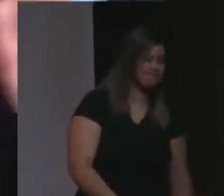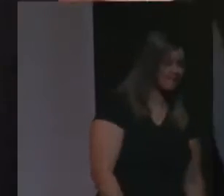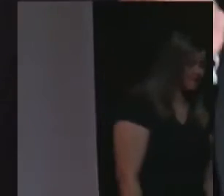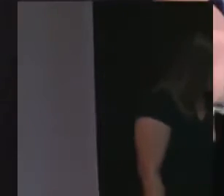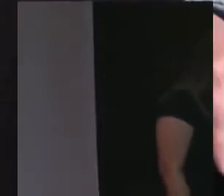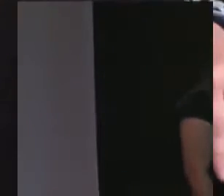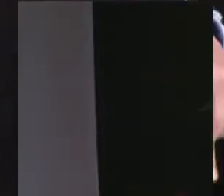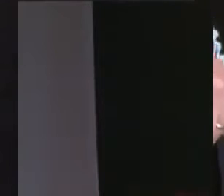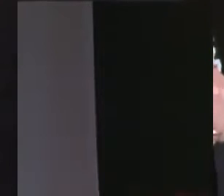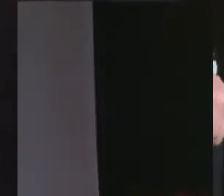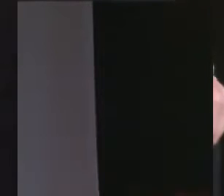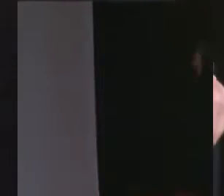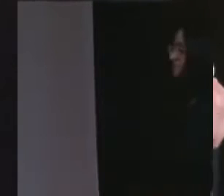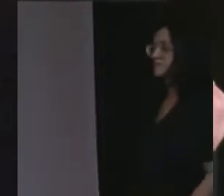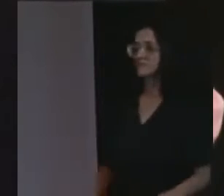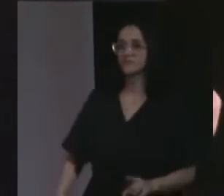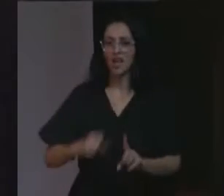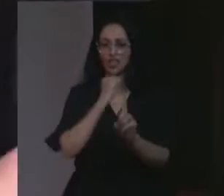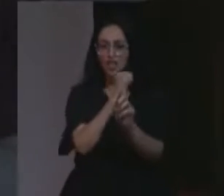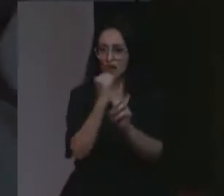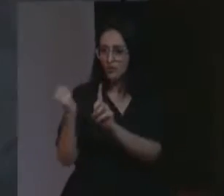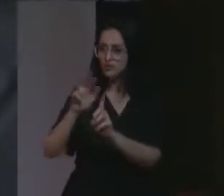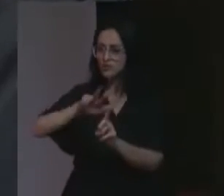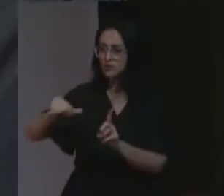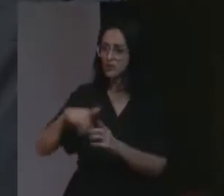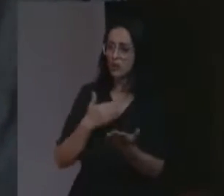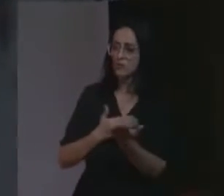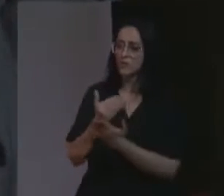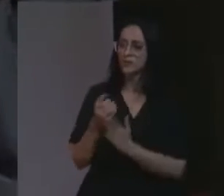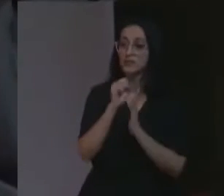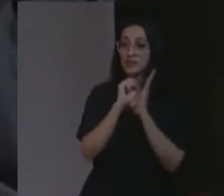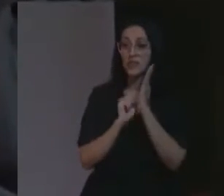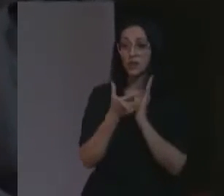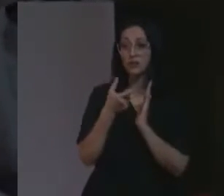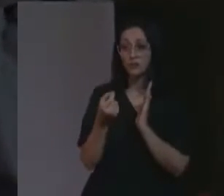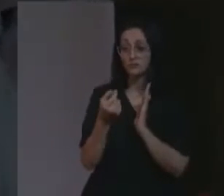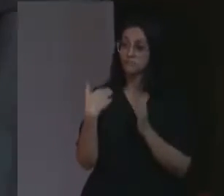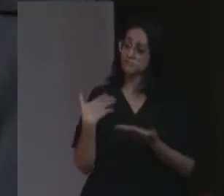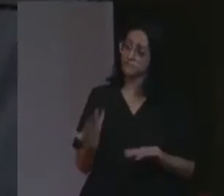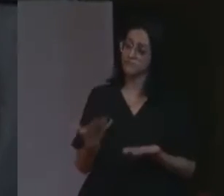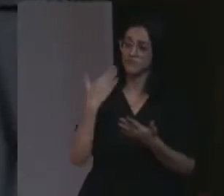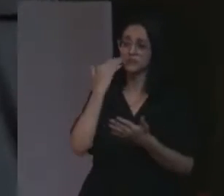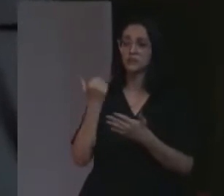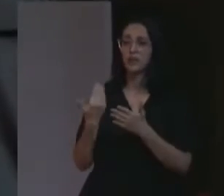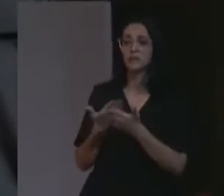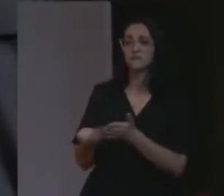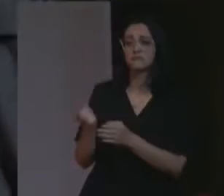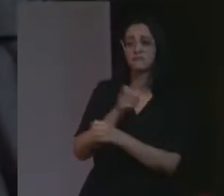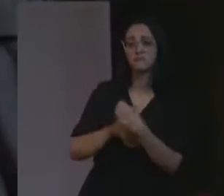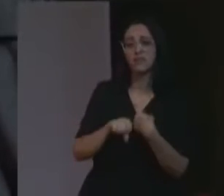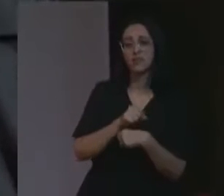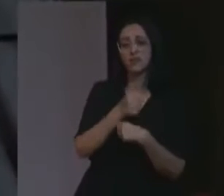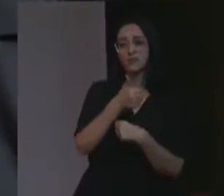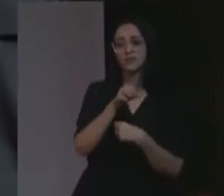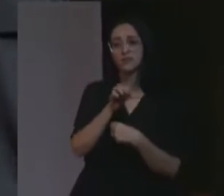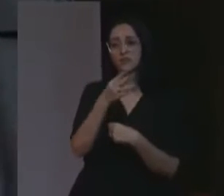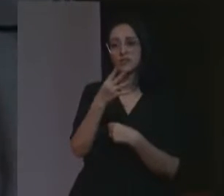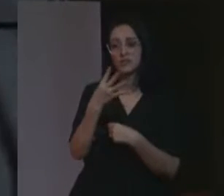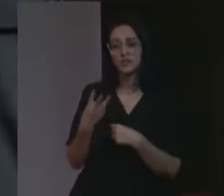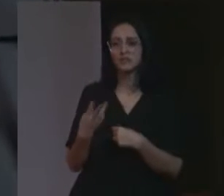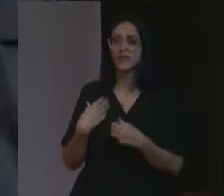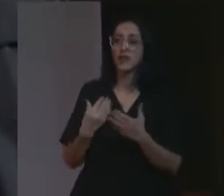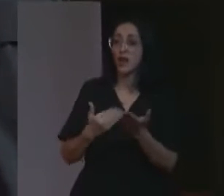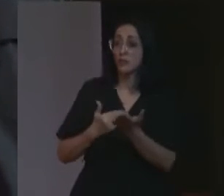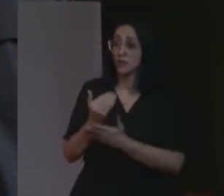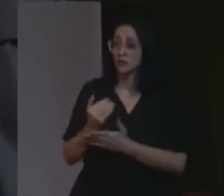Genocídio ocorrido no começo do século XX. É claro que em 43, já estávamos no auge da Segunda Guerra Mundial,